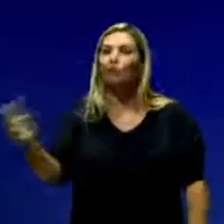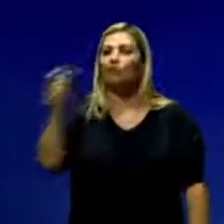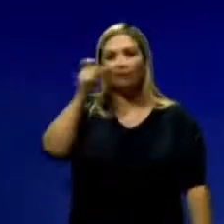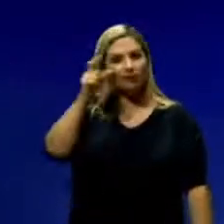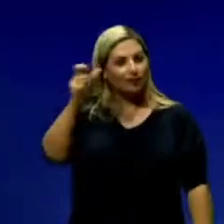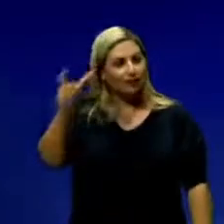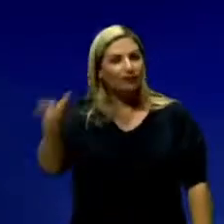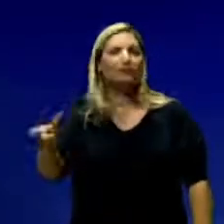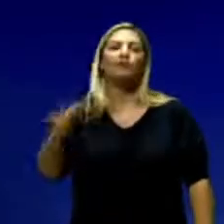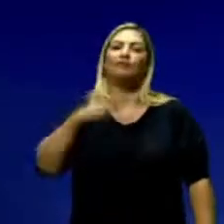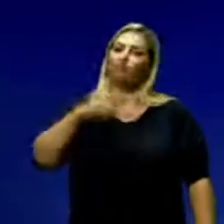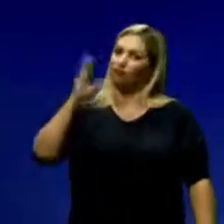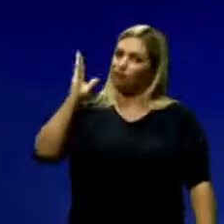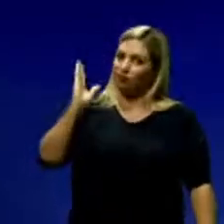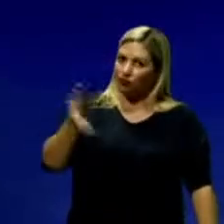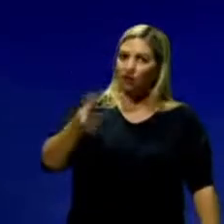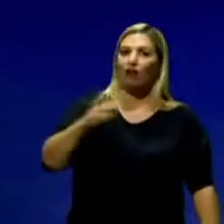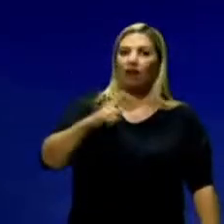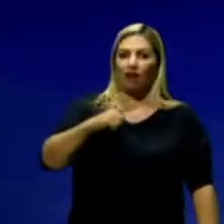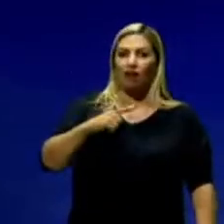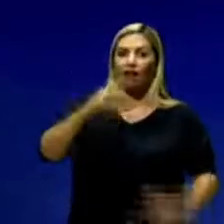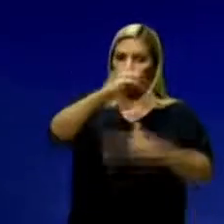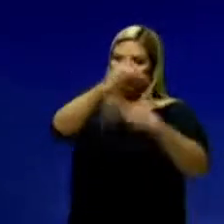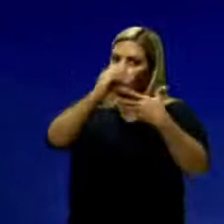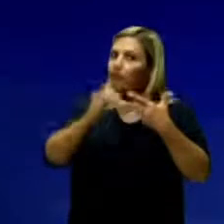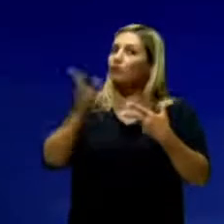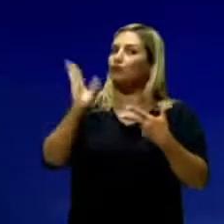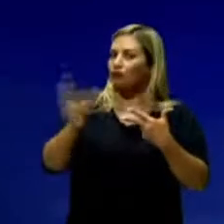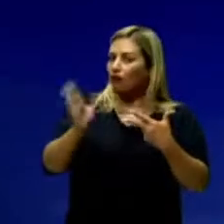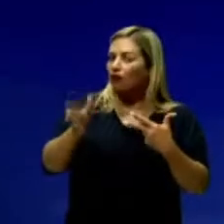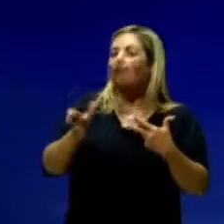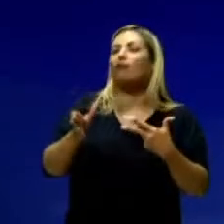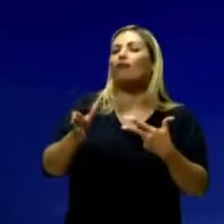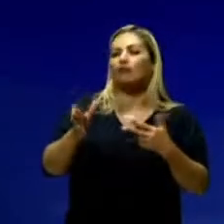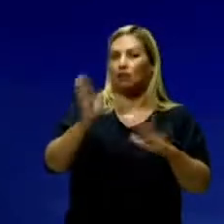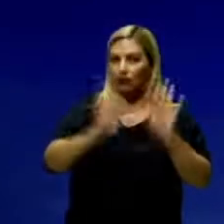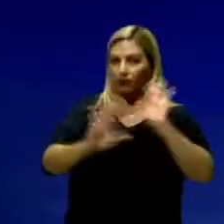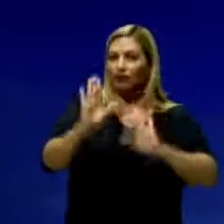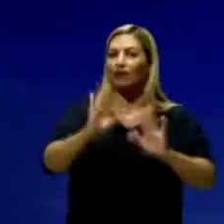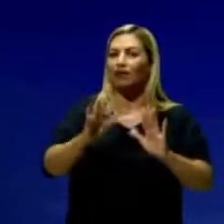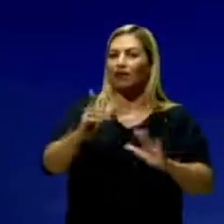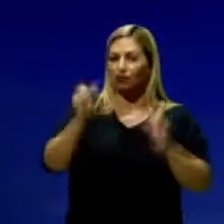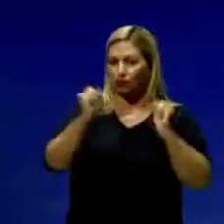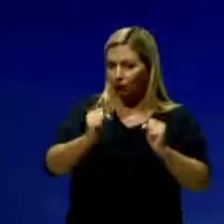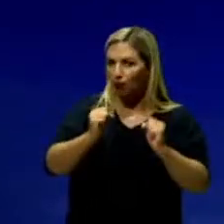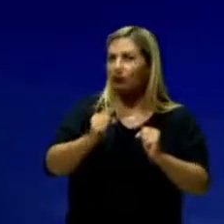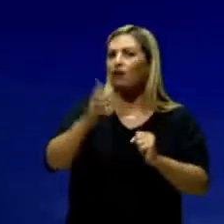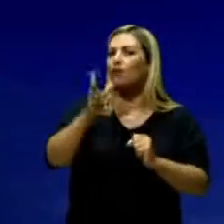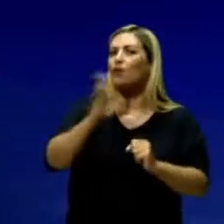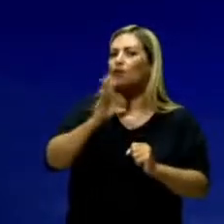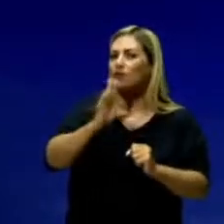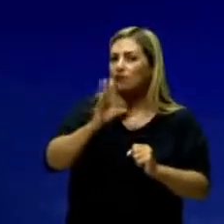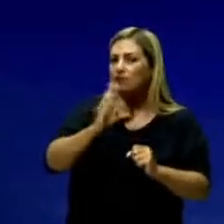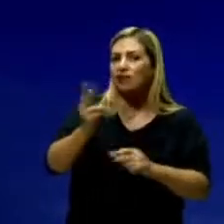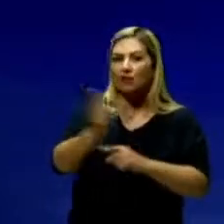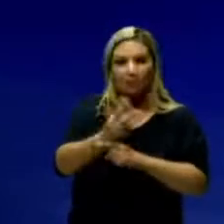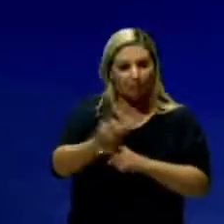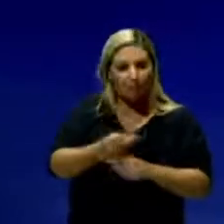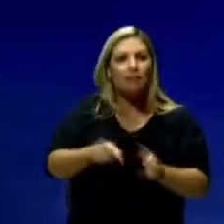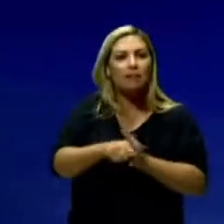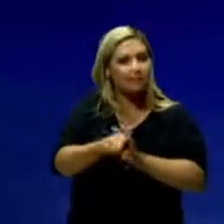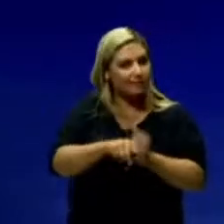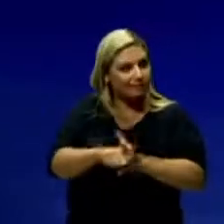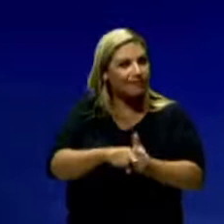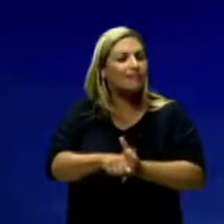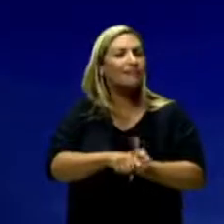interessante e já caiu no Enem, hein, galera? Fica atento para isso. Quem puder conhecer ou então busca aí informação